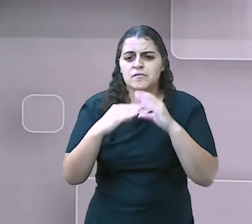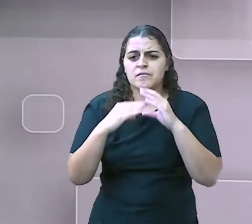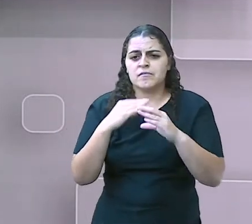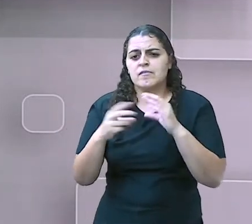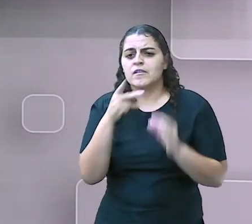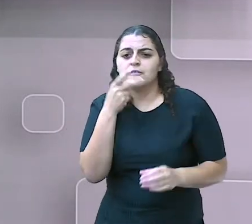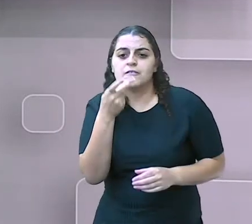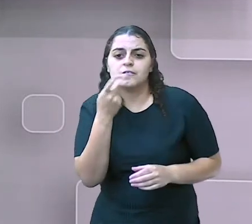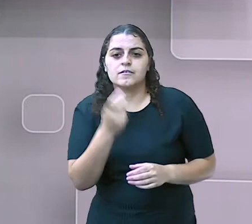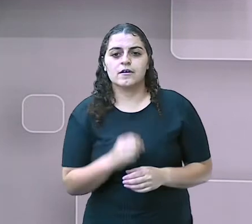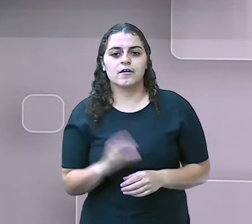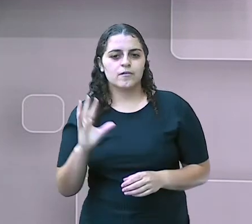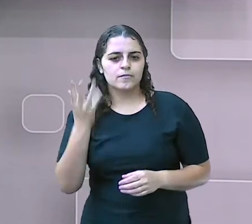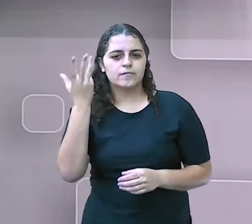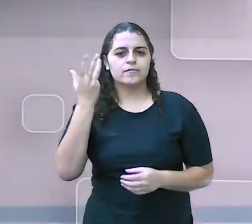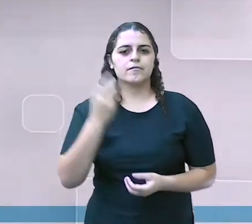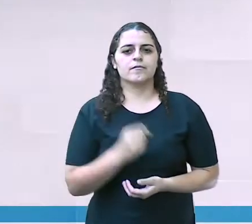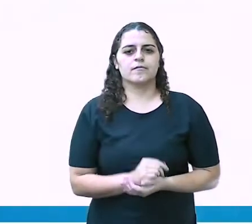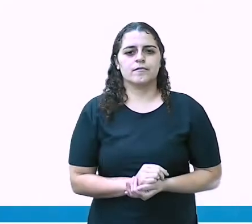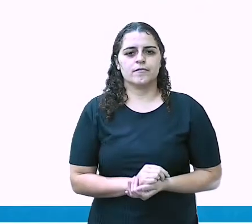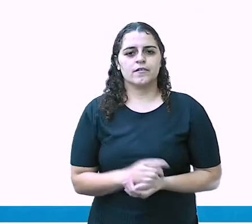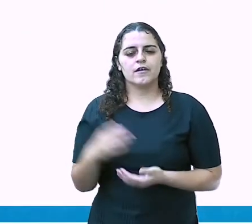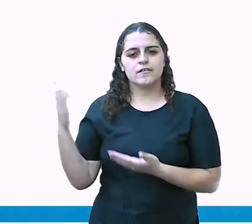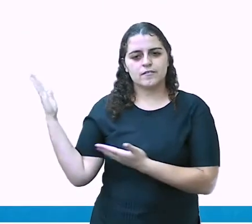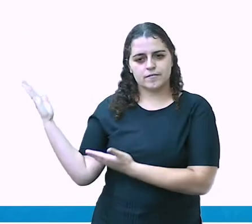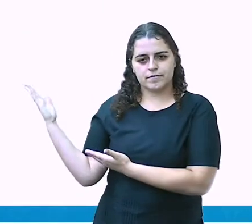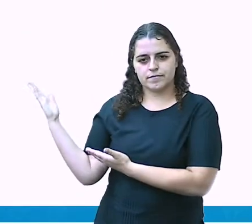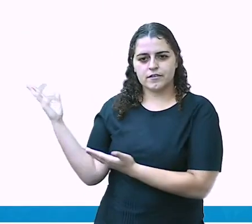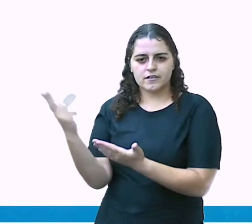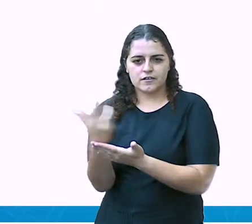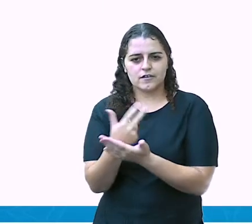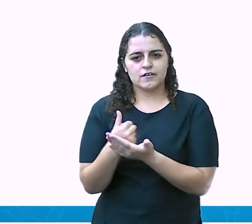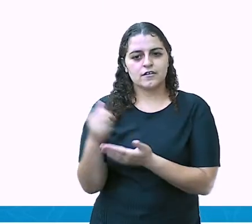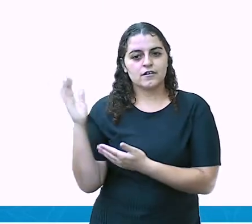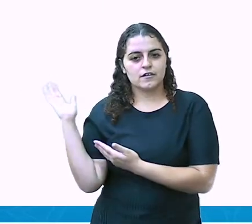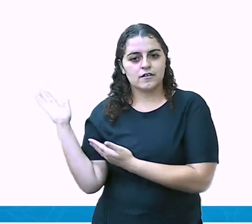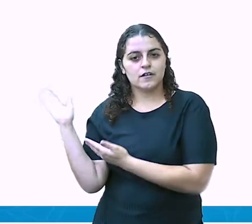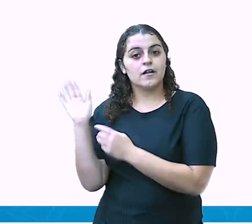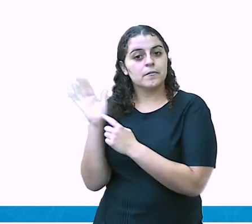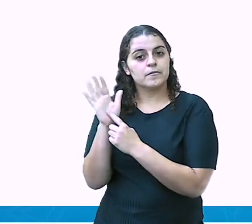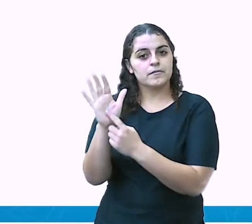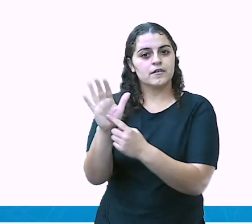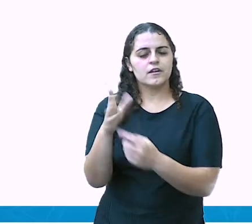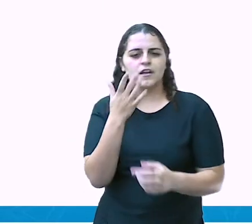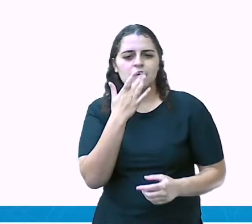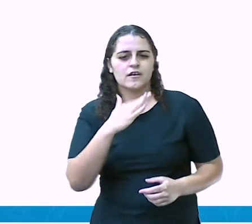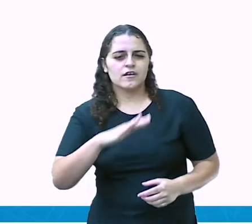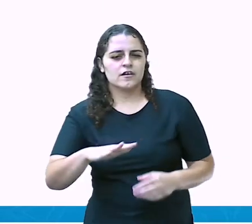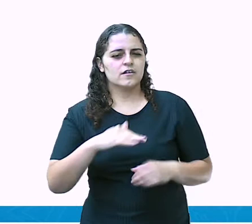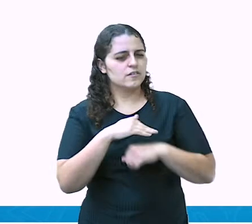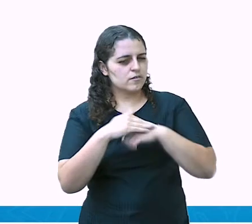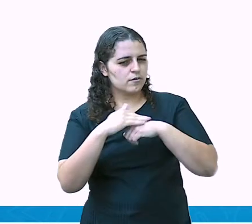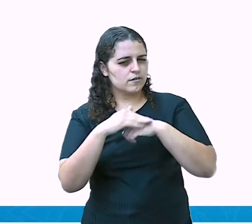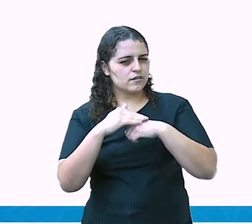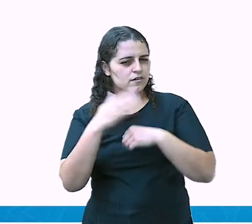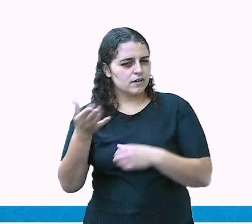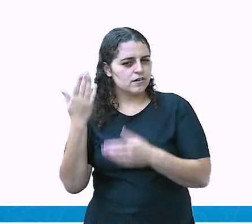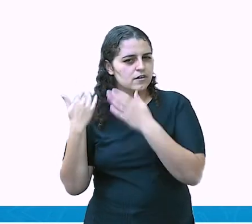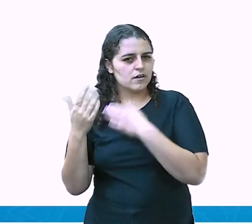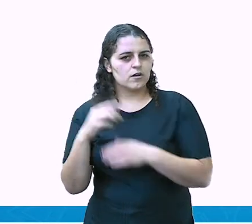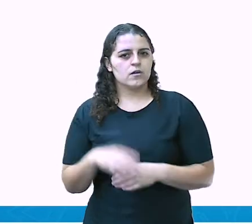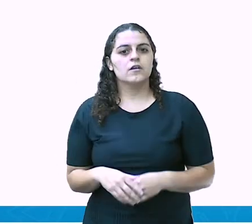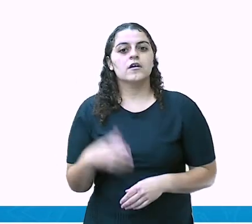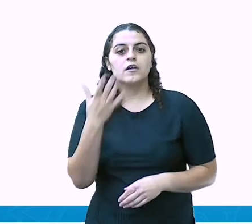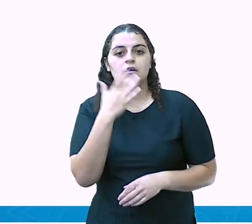verbalmente acontece. Essa imagem ali, olha, até sugere. Tem crianças atrás conversando e a criança com